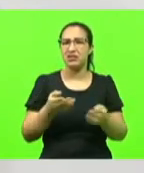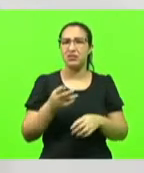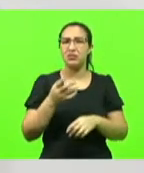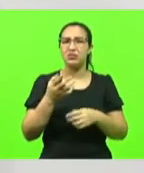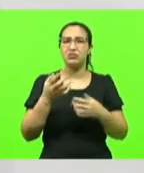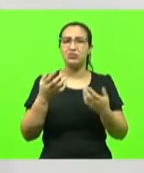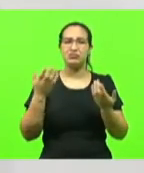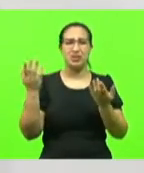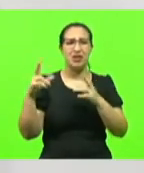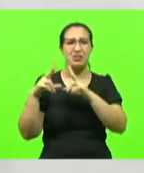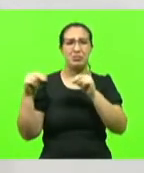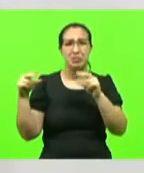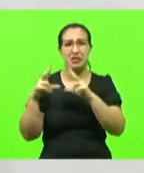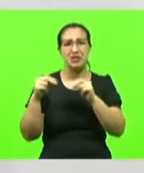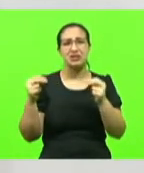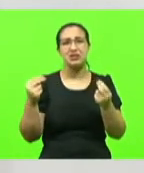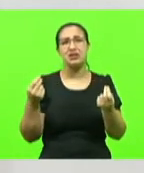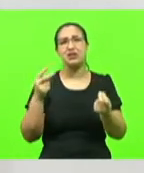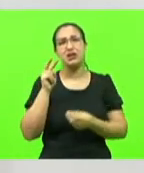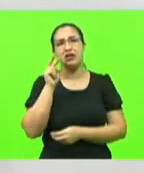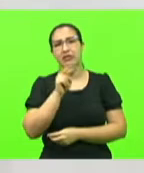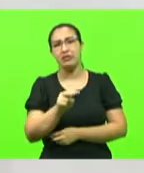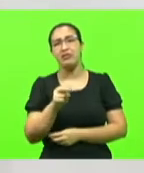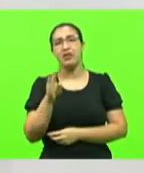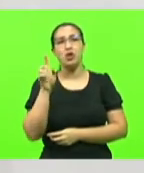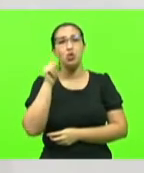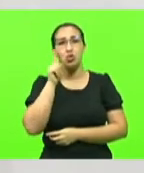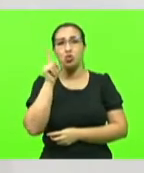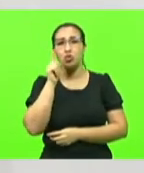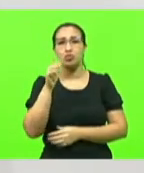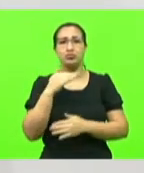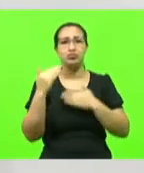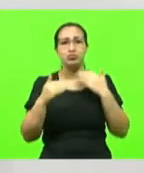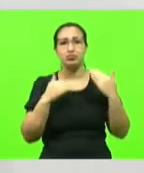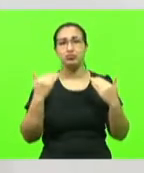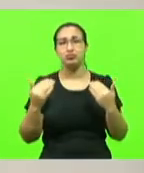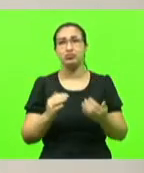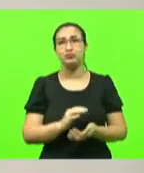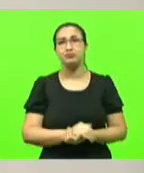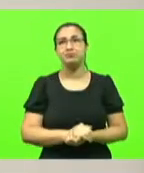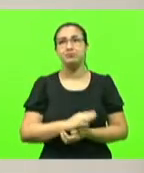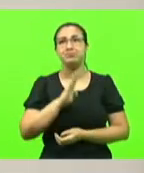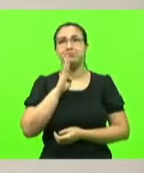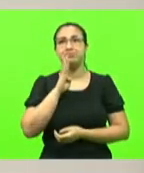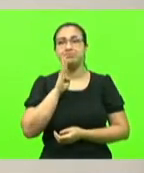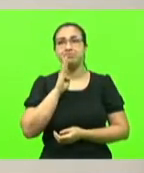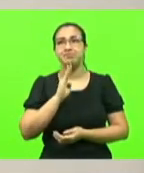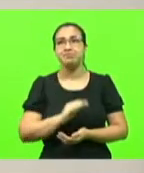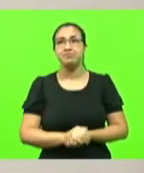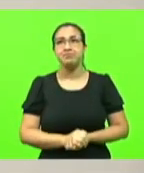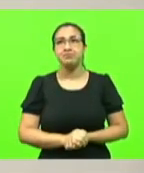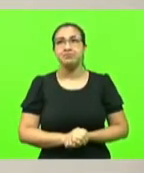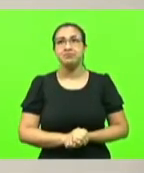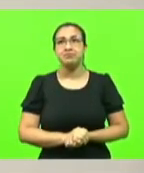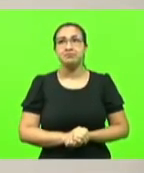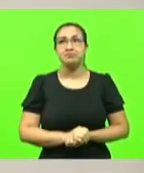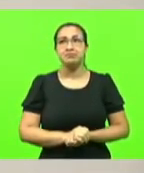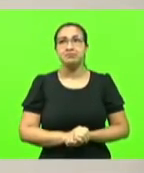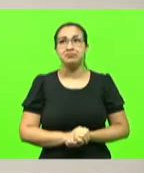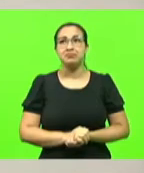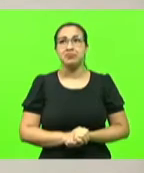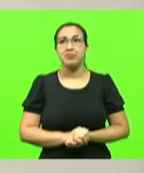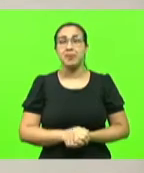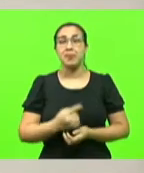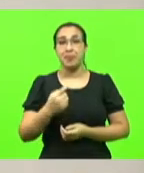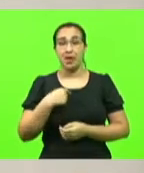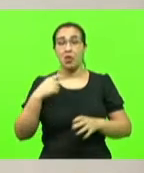a essa situação catastrófica, vendo mortos todos os dias. Deputado Berlanda. Deputado Alba, eu acabei gravando